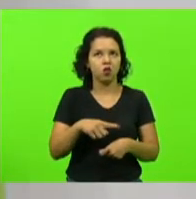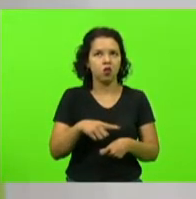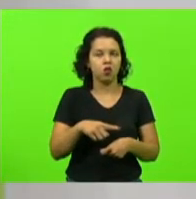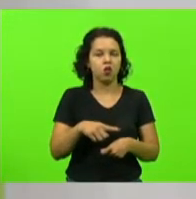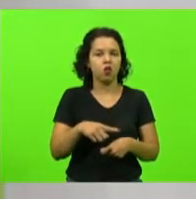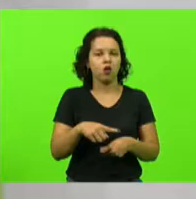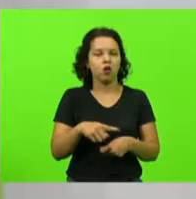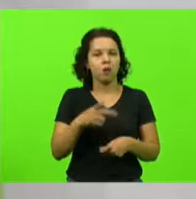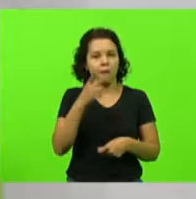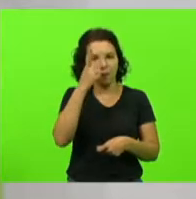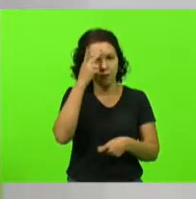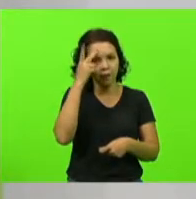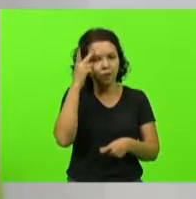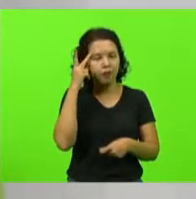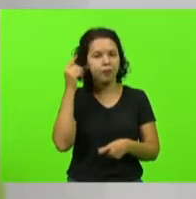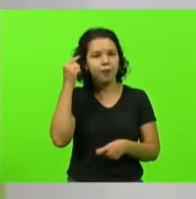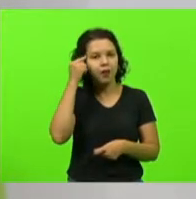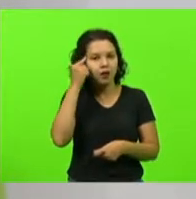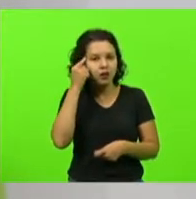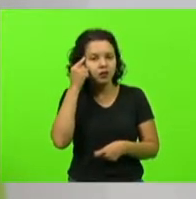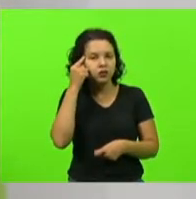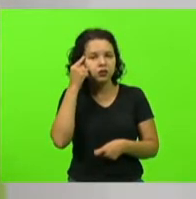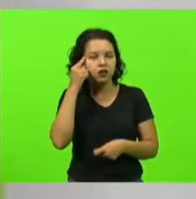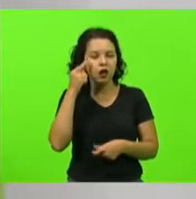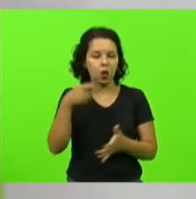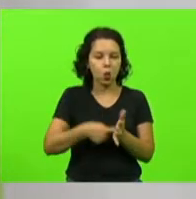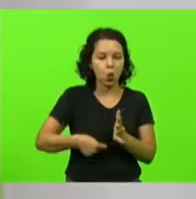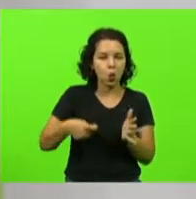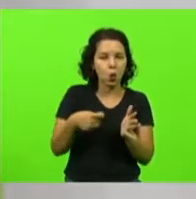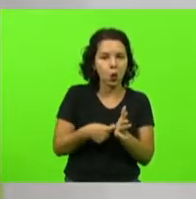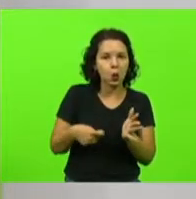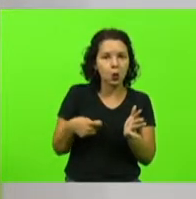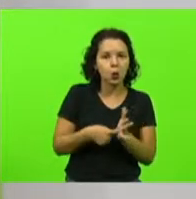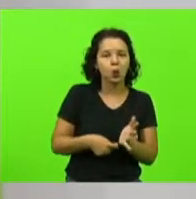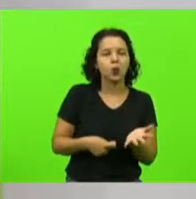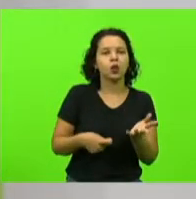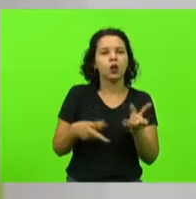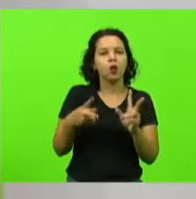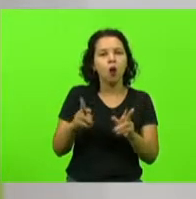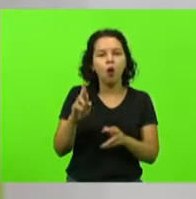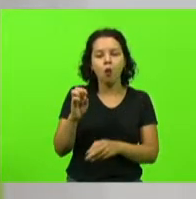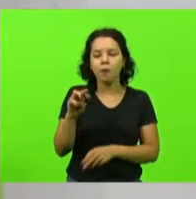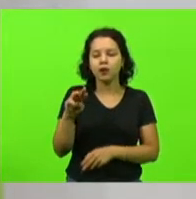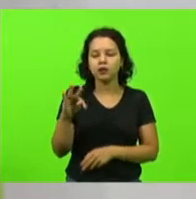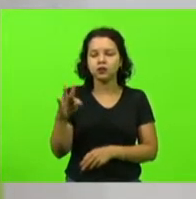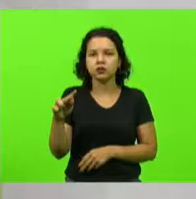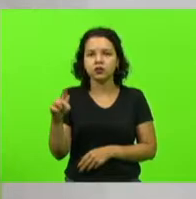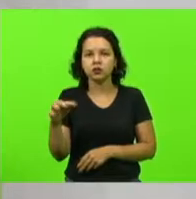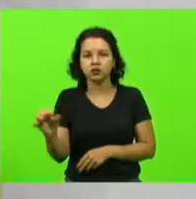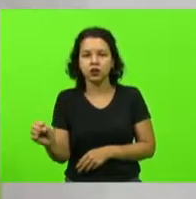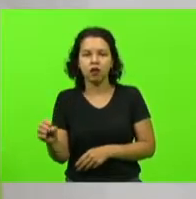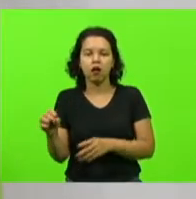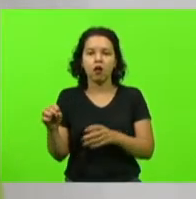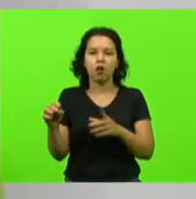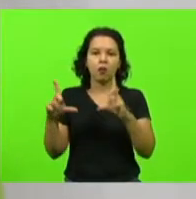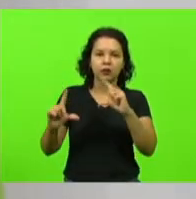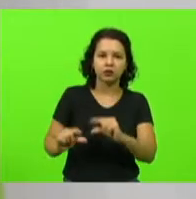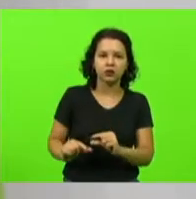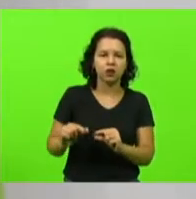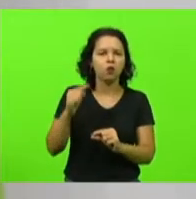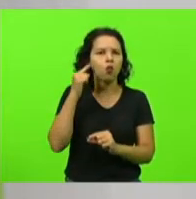luta. A mulher pode mesmo estar onde ela quiser?